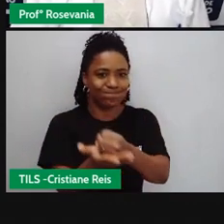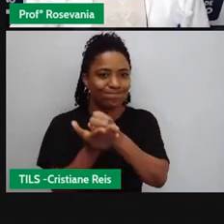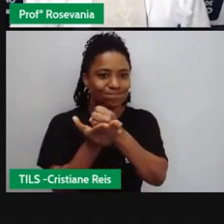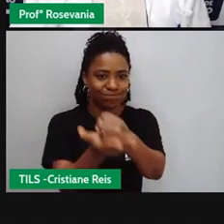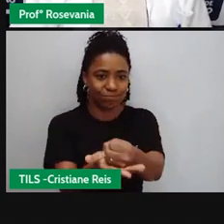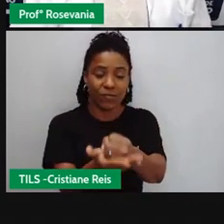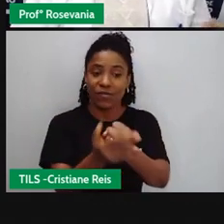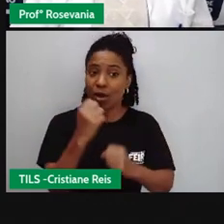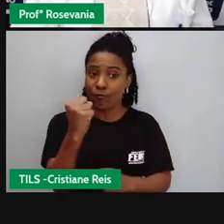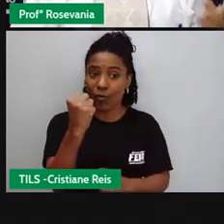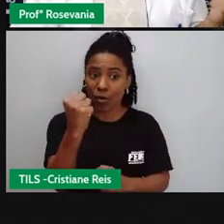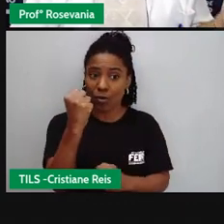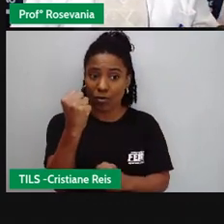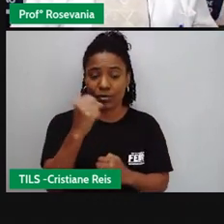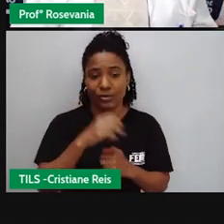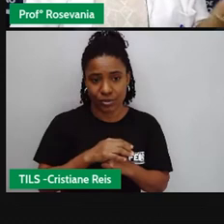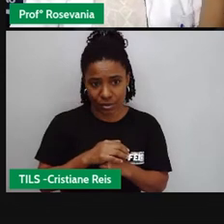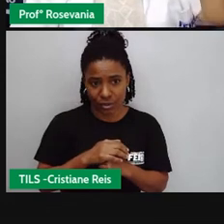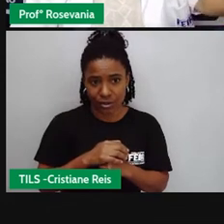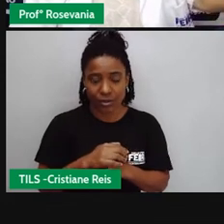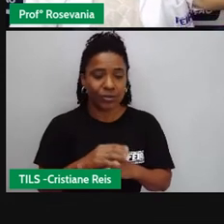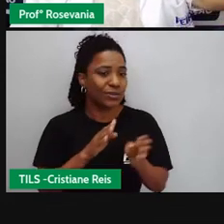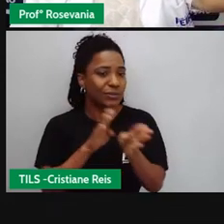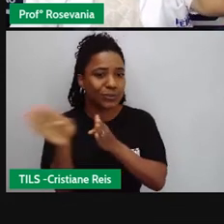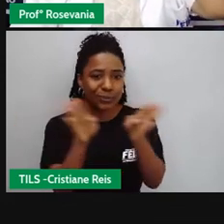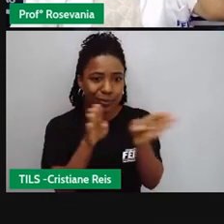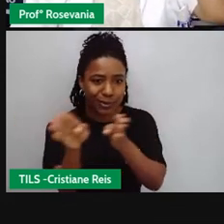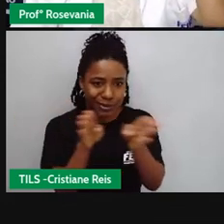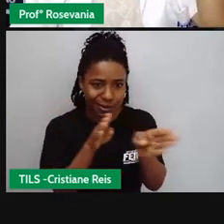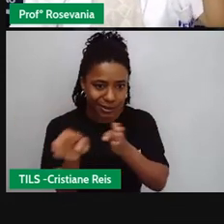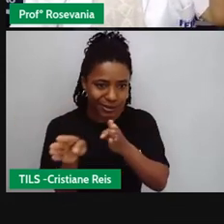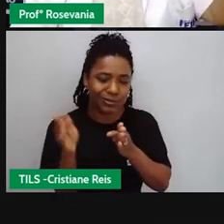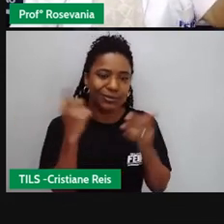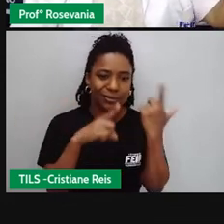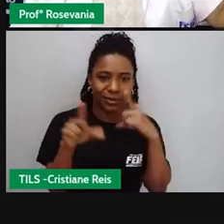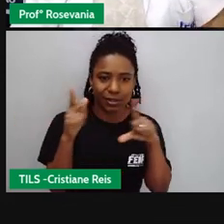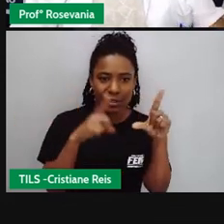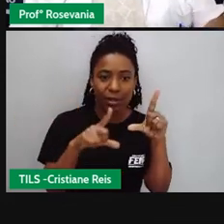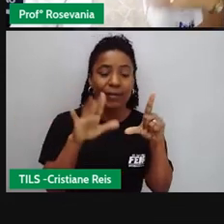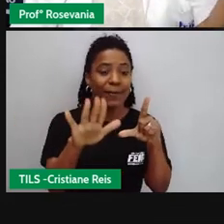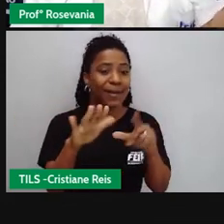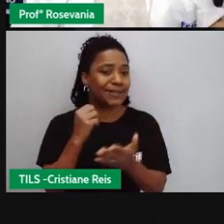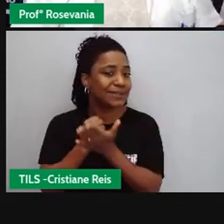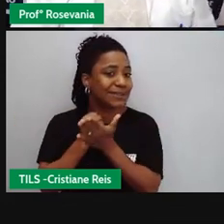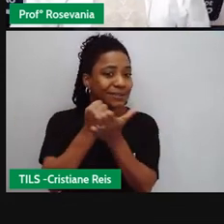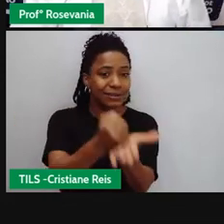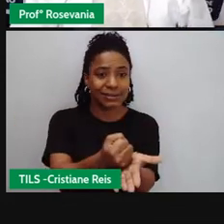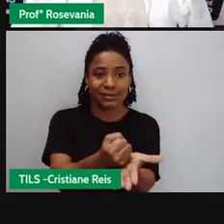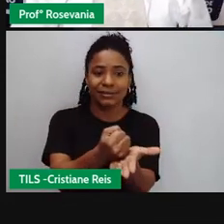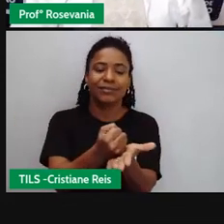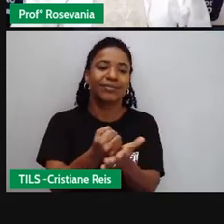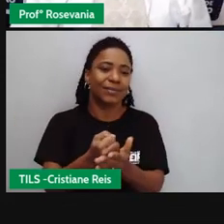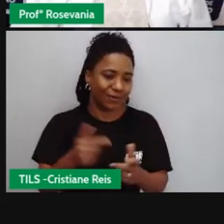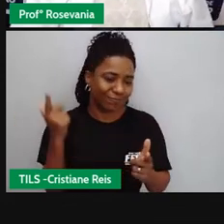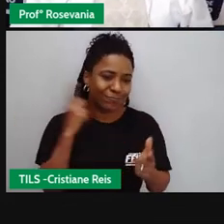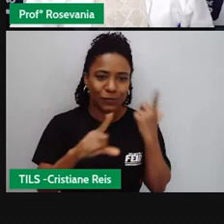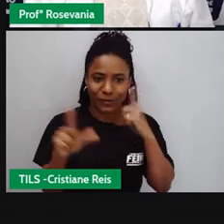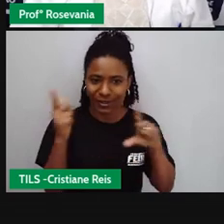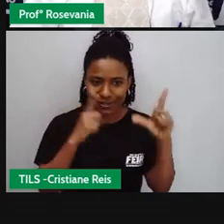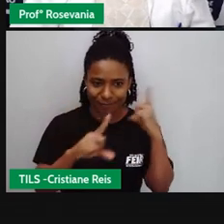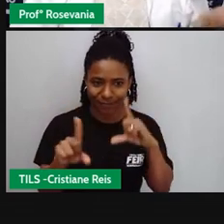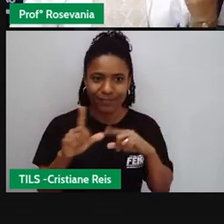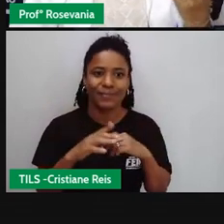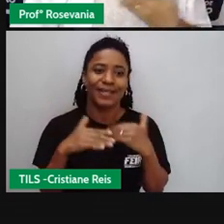atrás disso não é só você ter a rede você tem que ter também todo esse para que essa rede funcione né